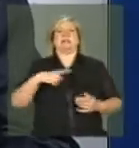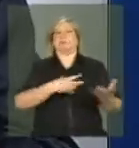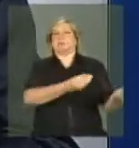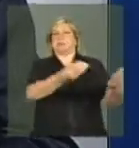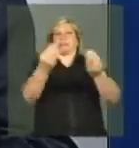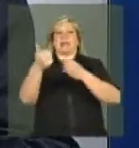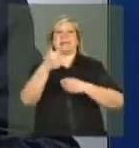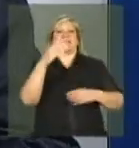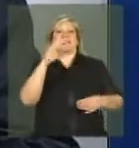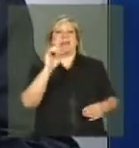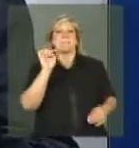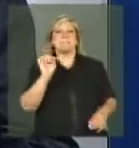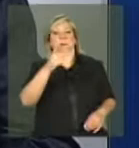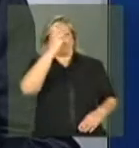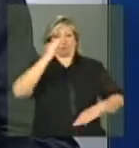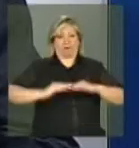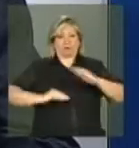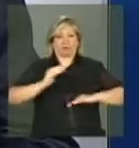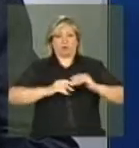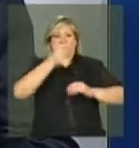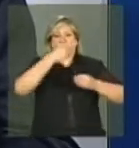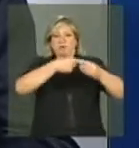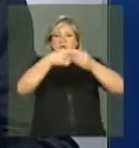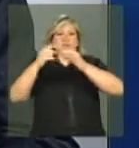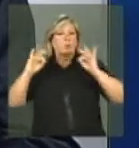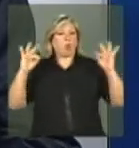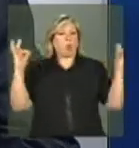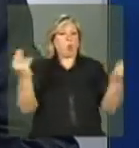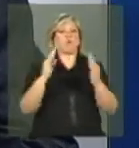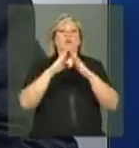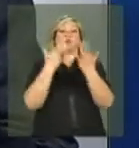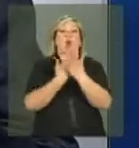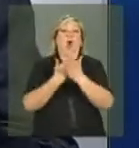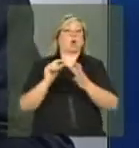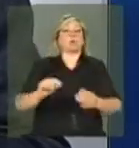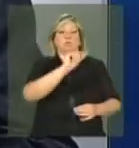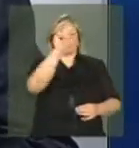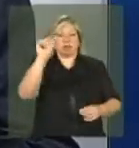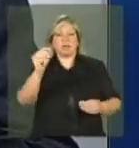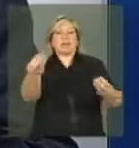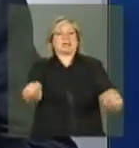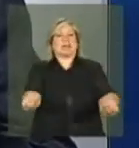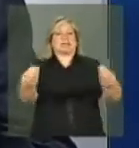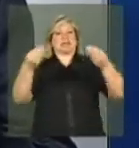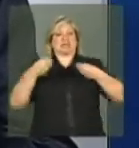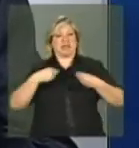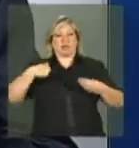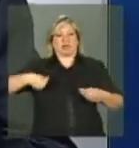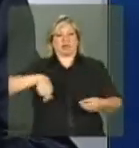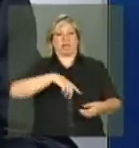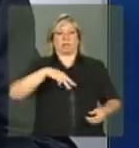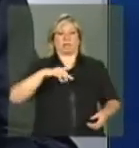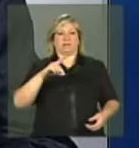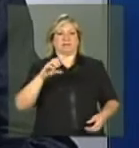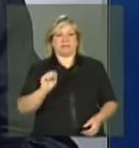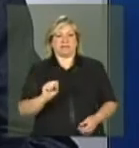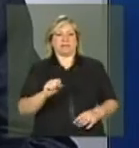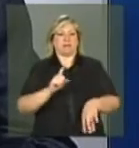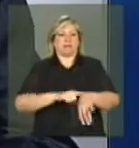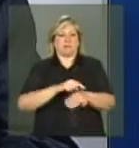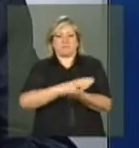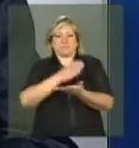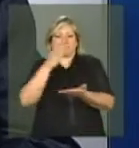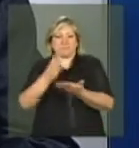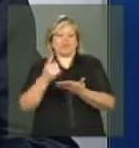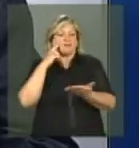10 mil profissionais em todos os municípios da área de educação que nos devolvem a informação nos prazos pré-estabelecidos. E